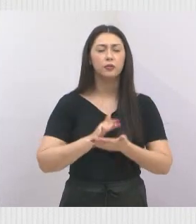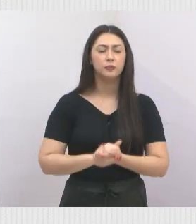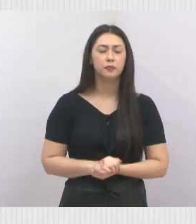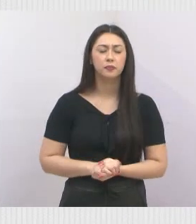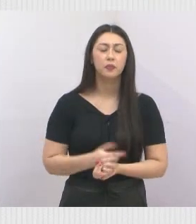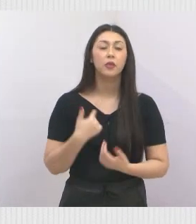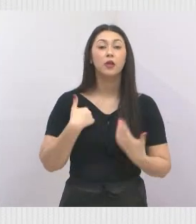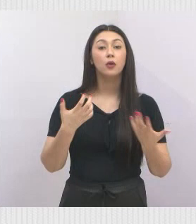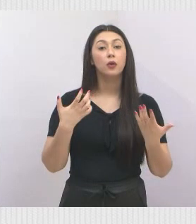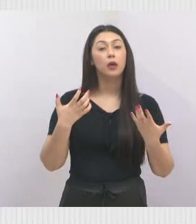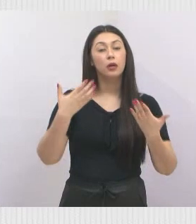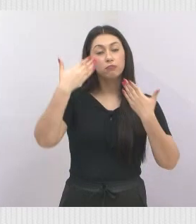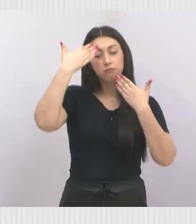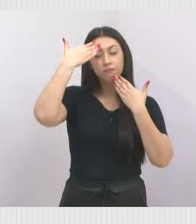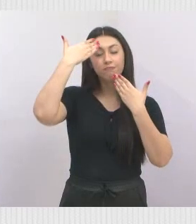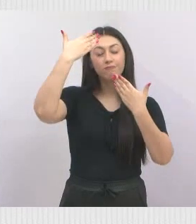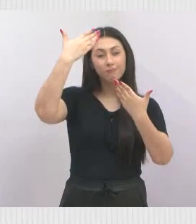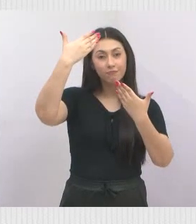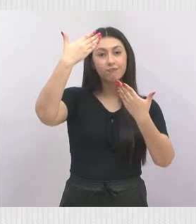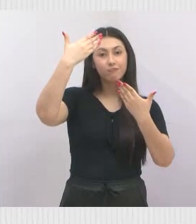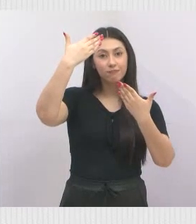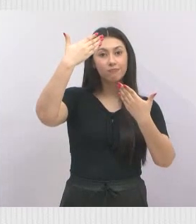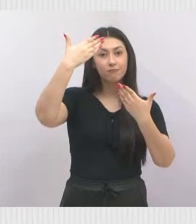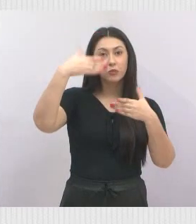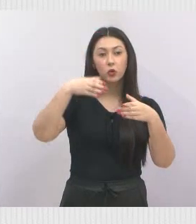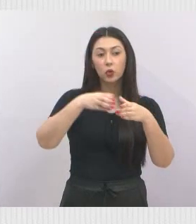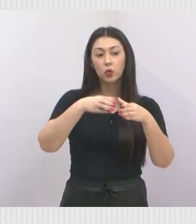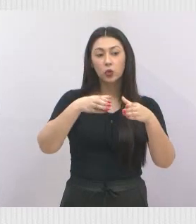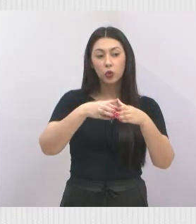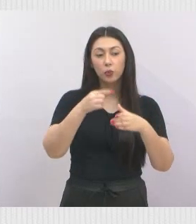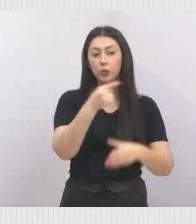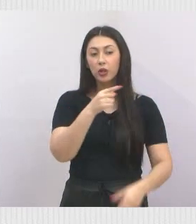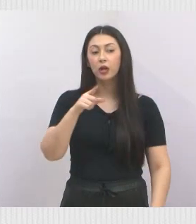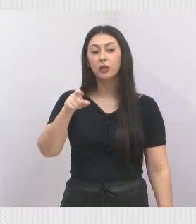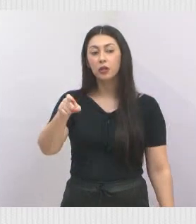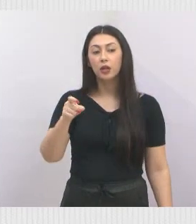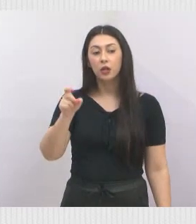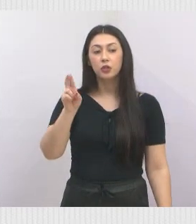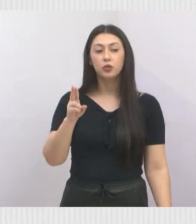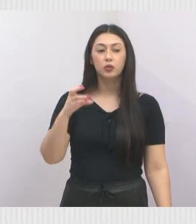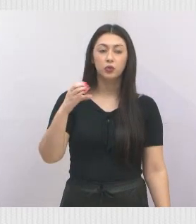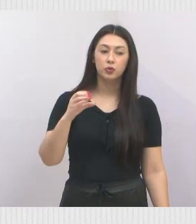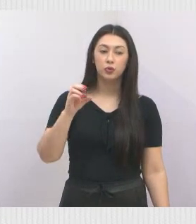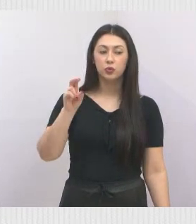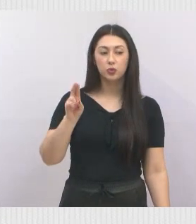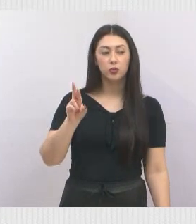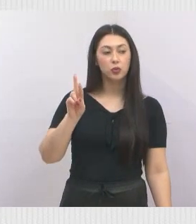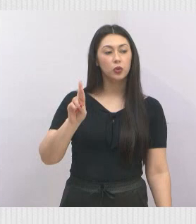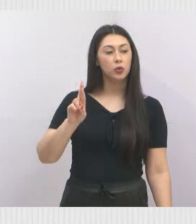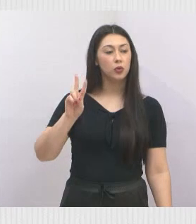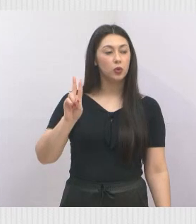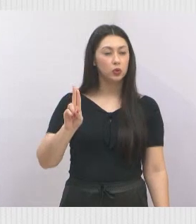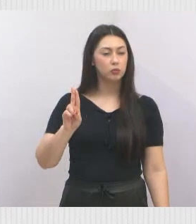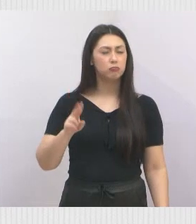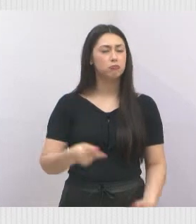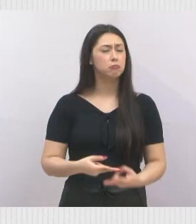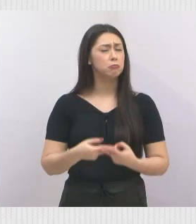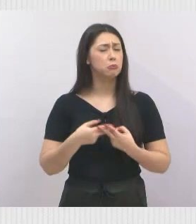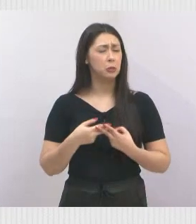quero agradecer o pessoal da Viela Chucuru, que teve a compreensão